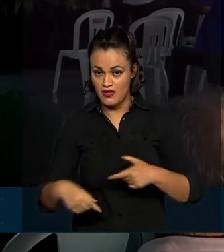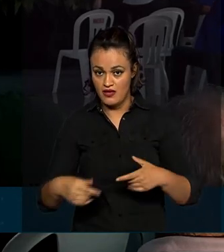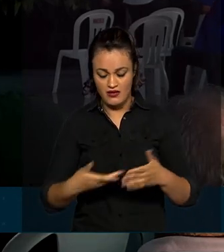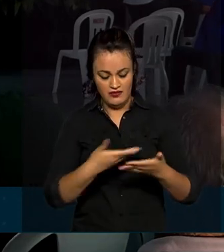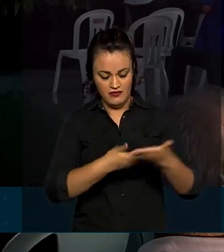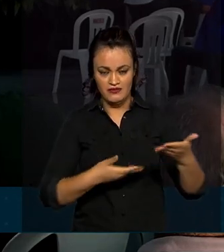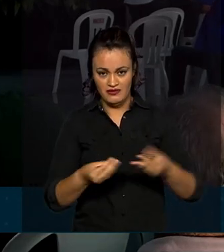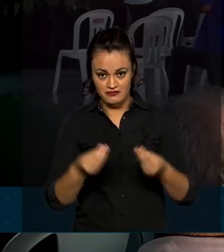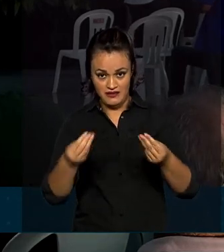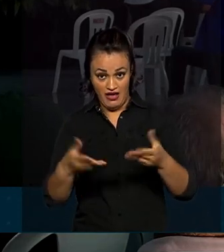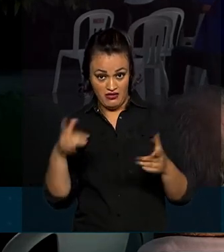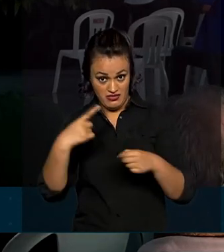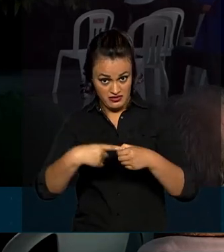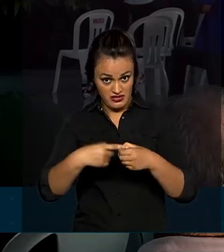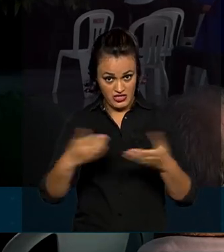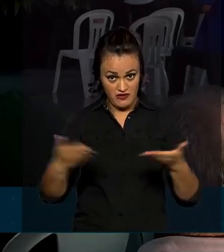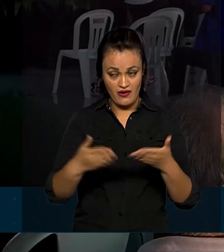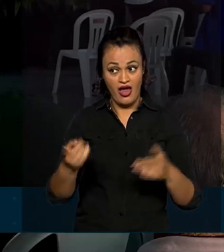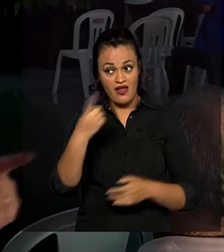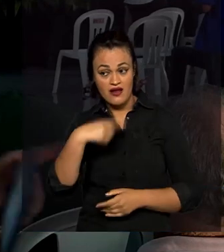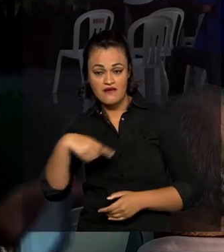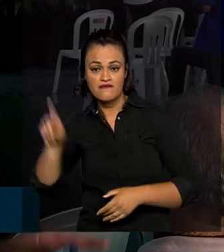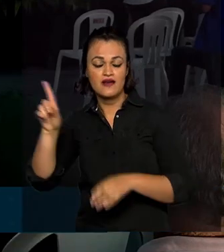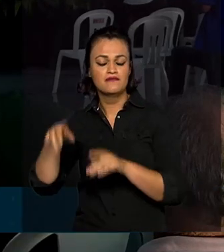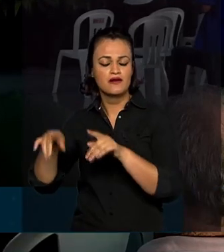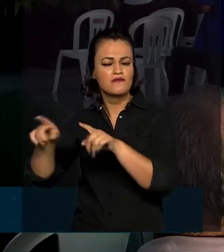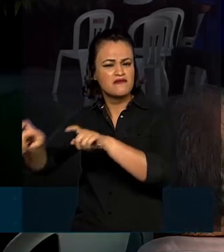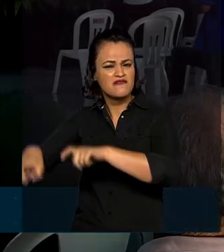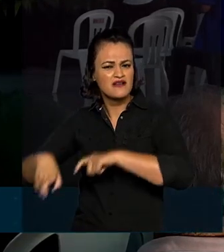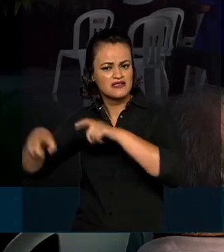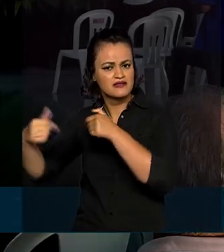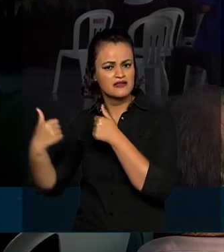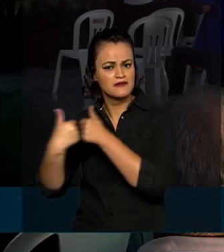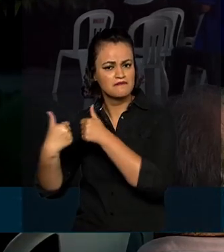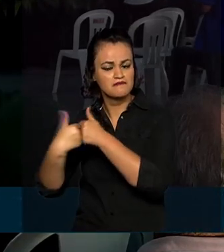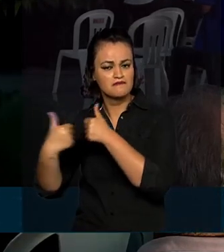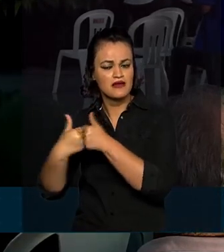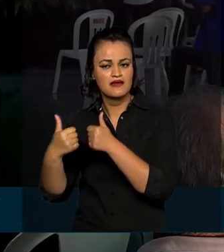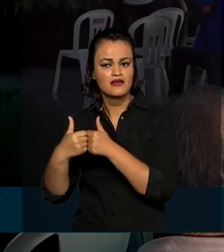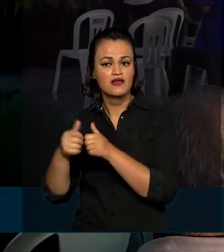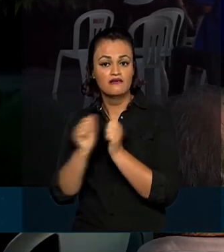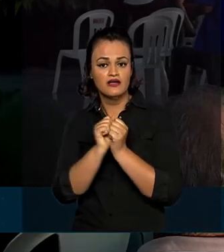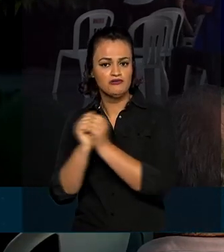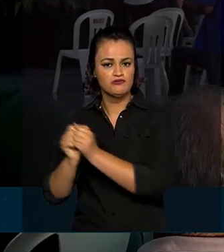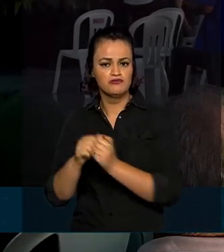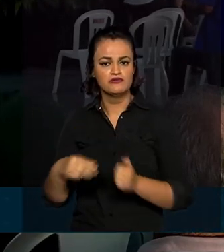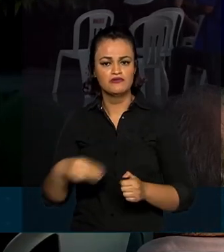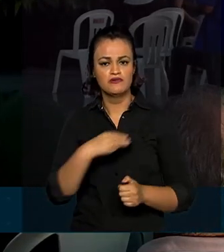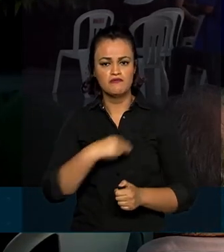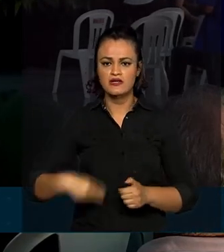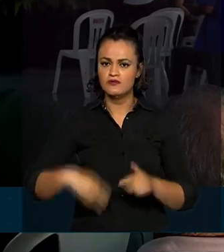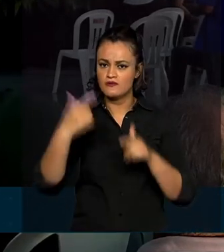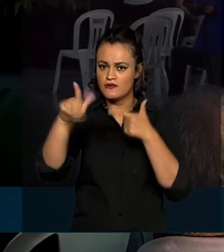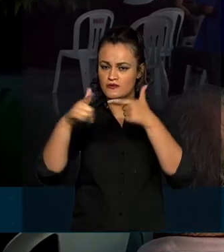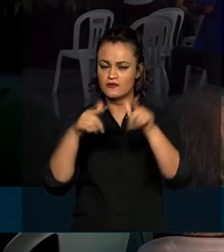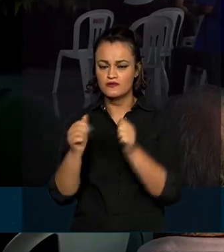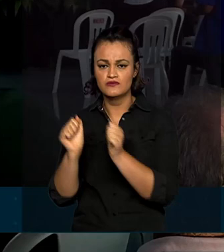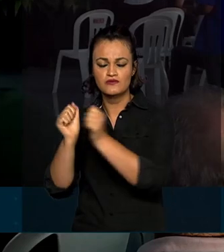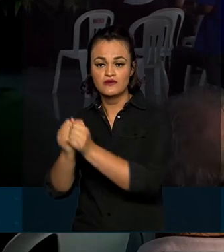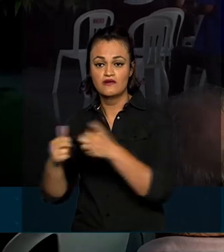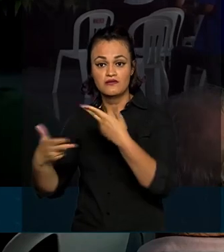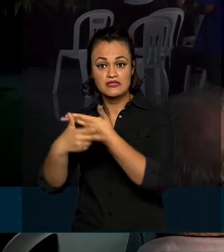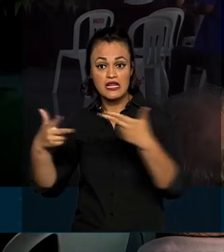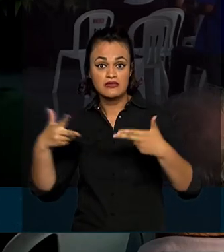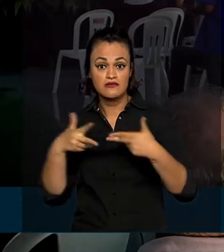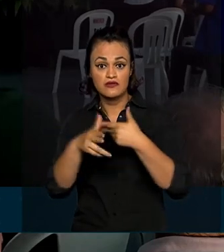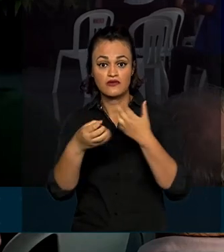aqui em Sorriso, o presidente Jair Bolsonaro segue para uma fazenda que fica aqui perto. Ele vai acompanhado de ministros de Estado e lá vai participar de um lançamento